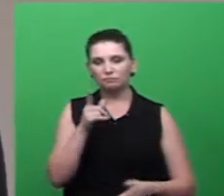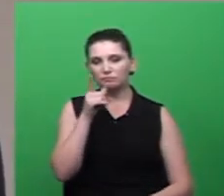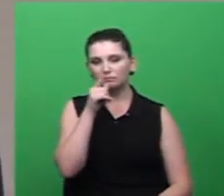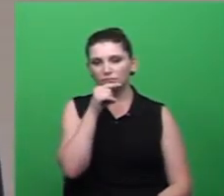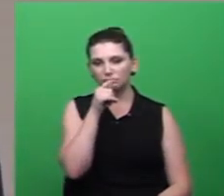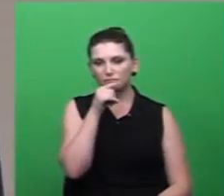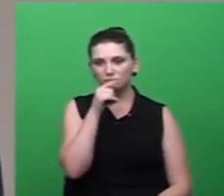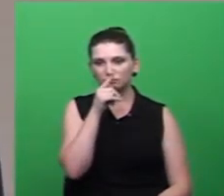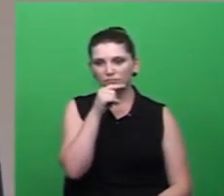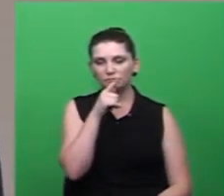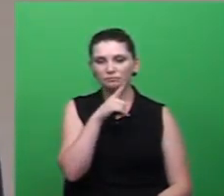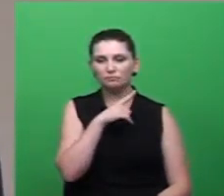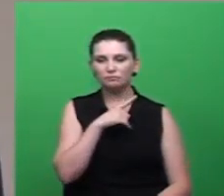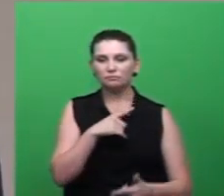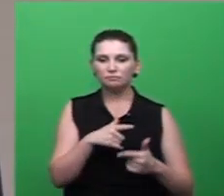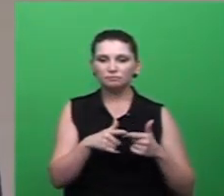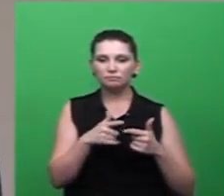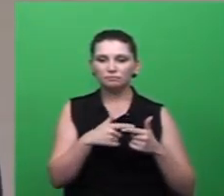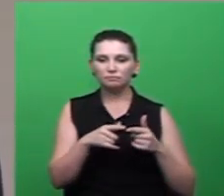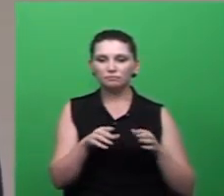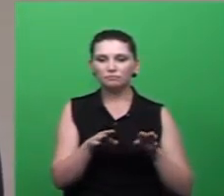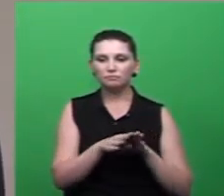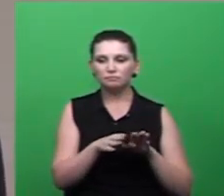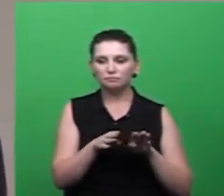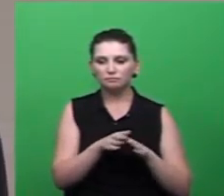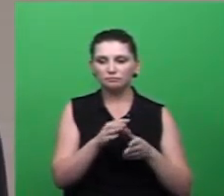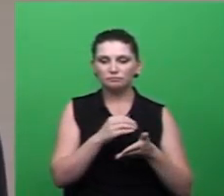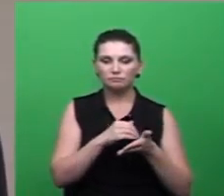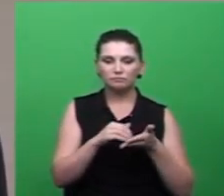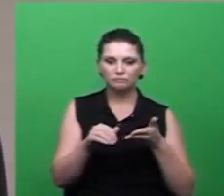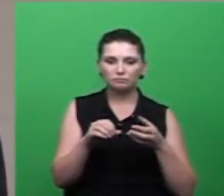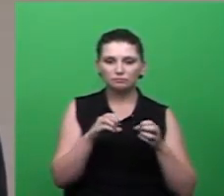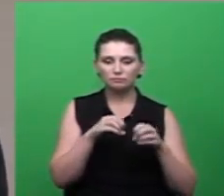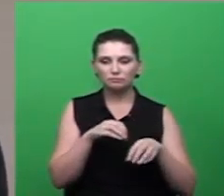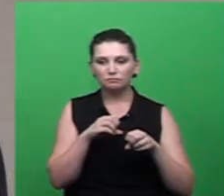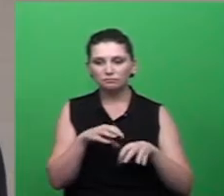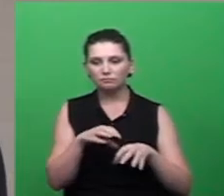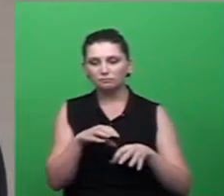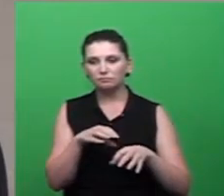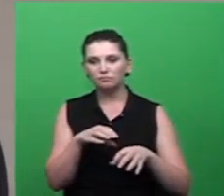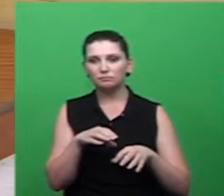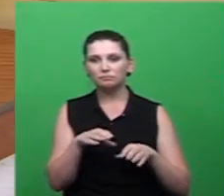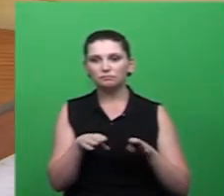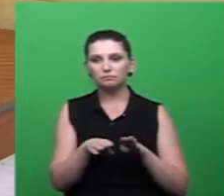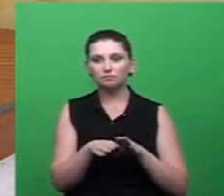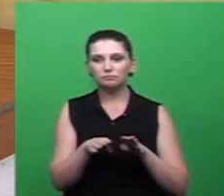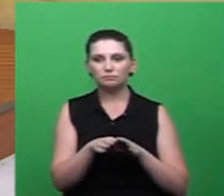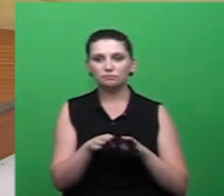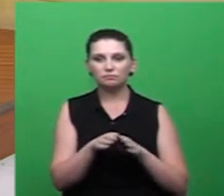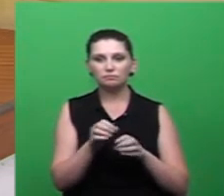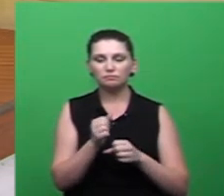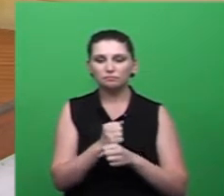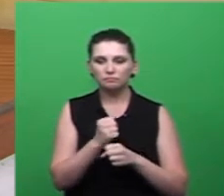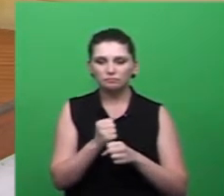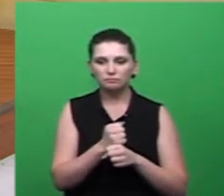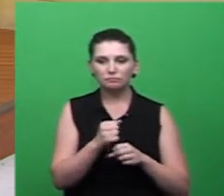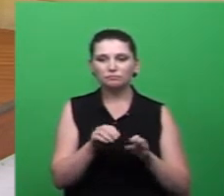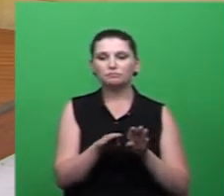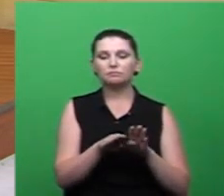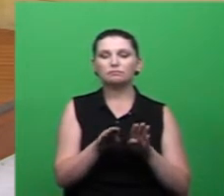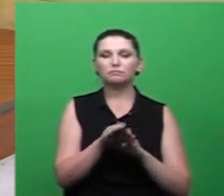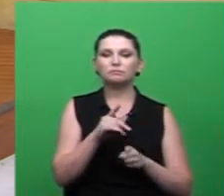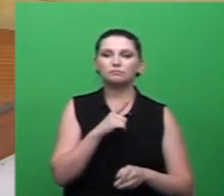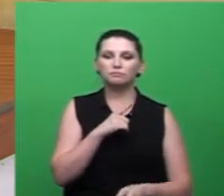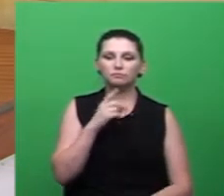a secretaria de educação solicitou a secretaria de obras que também tiveram lá no mesmo dia